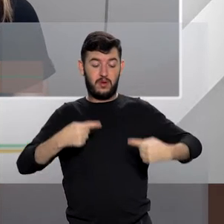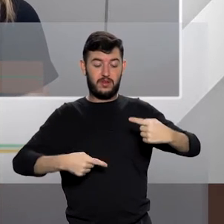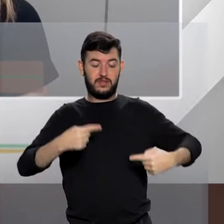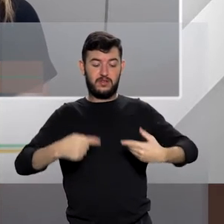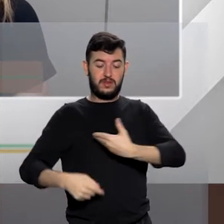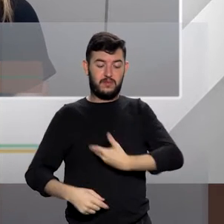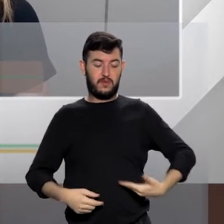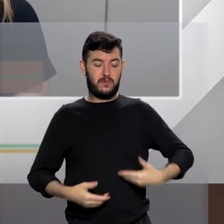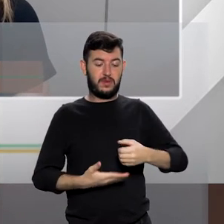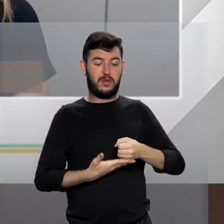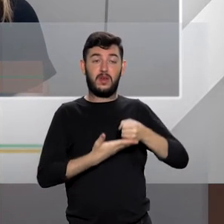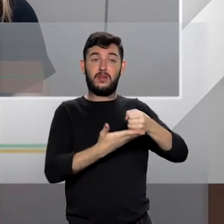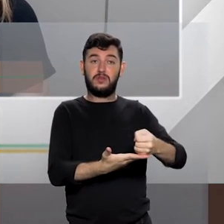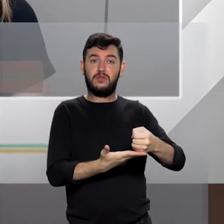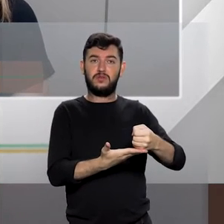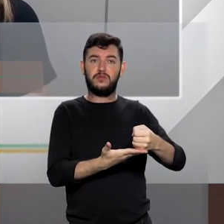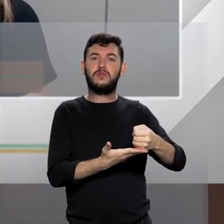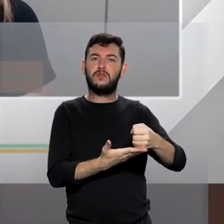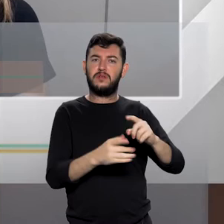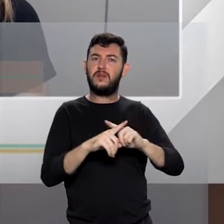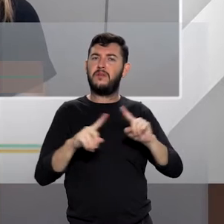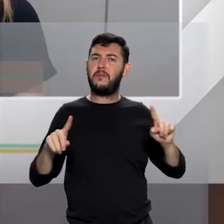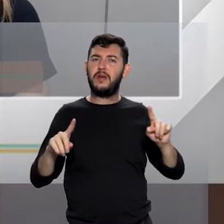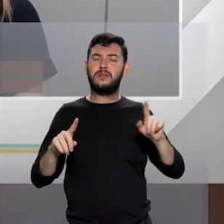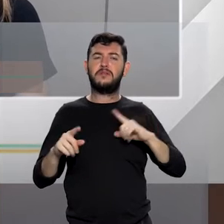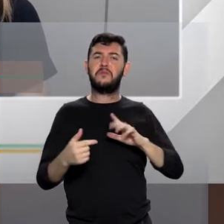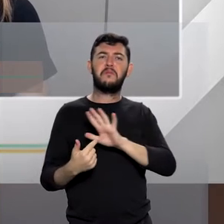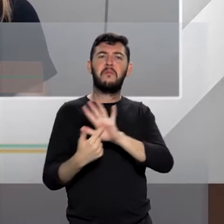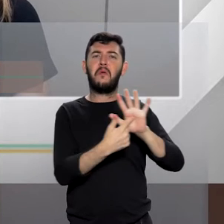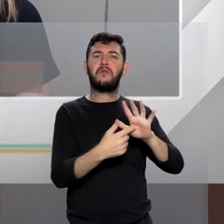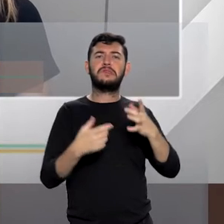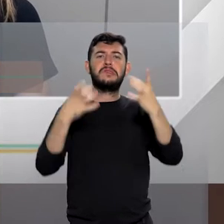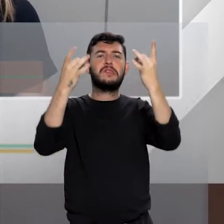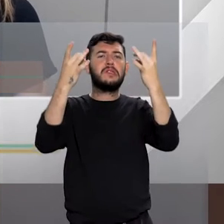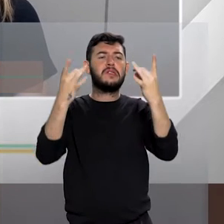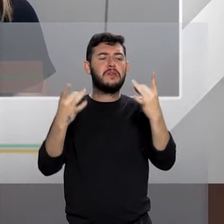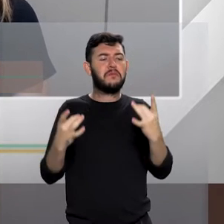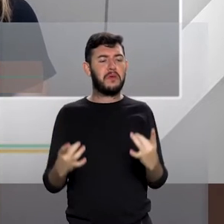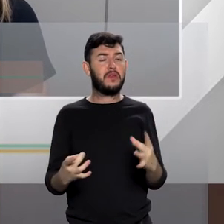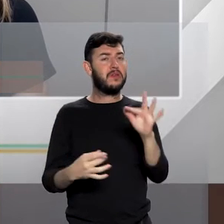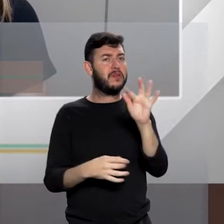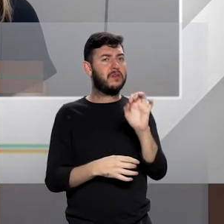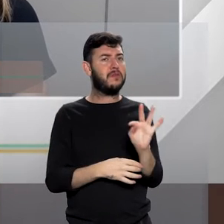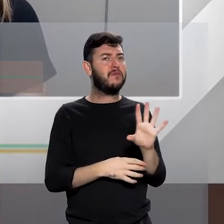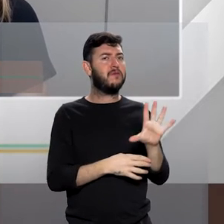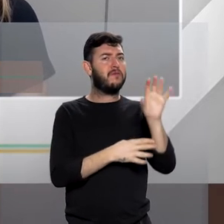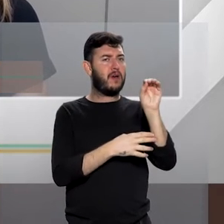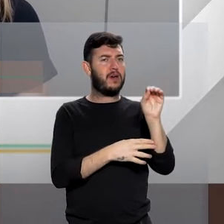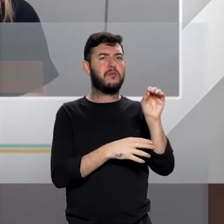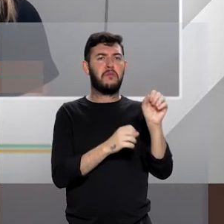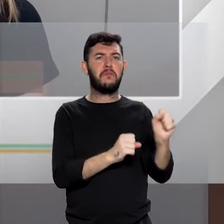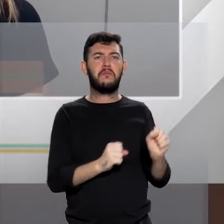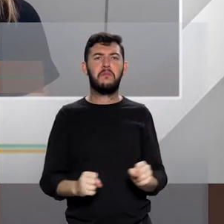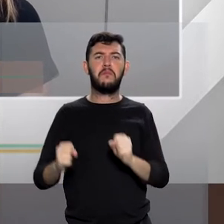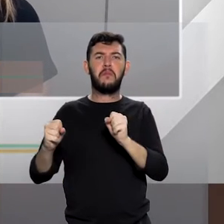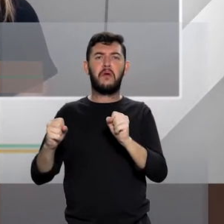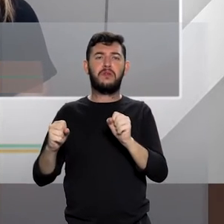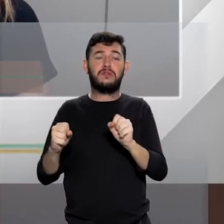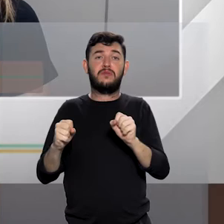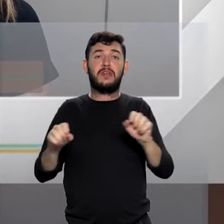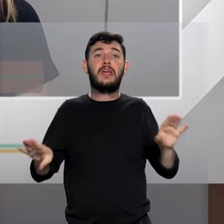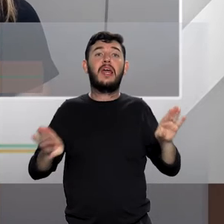ambiente da realidade, ou seja, elementos concretos, que possam, de fato, trazer essa equidade tão